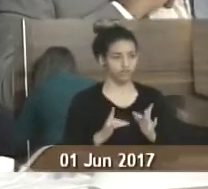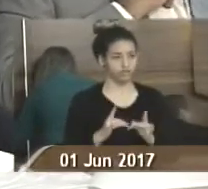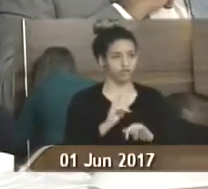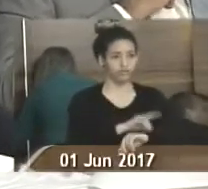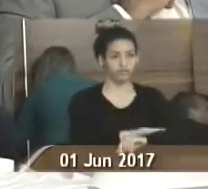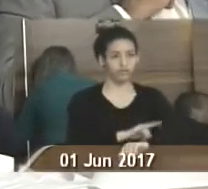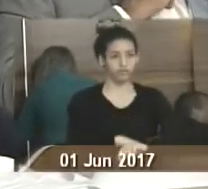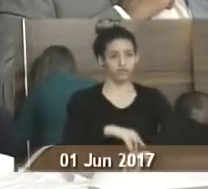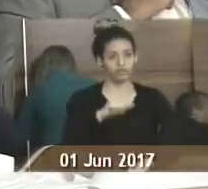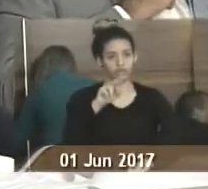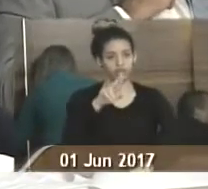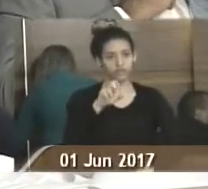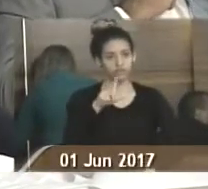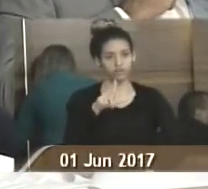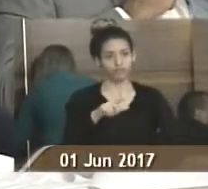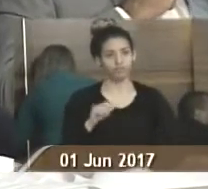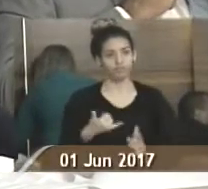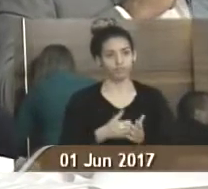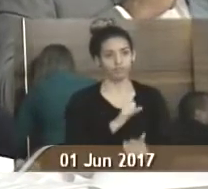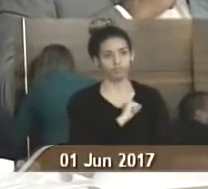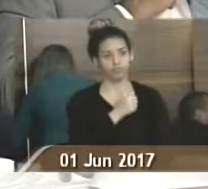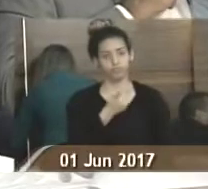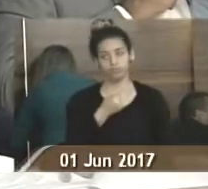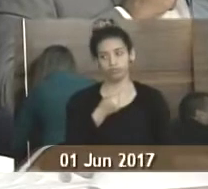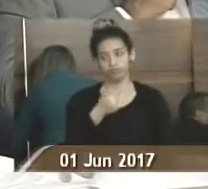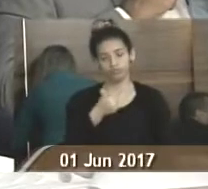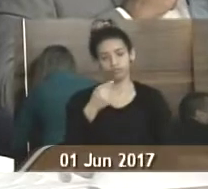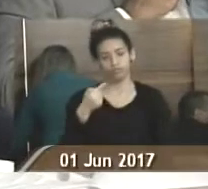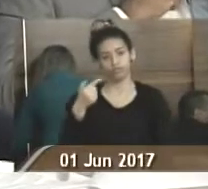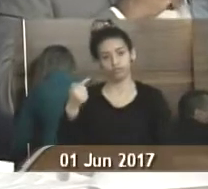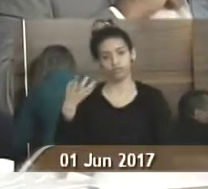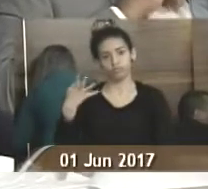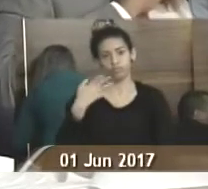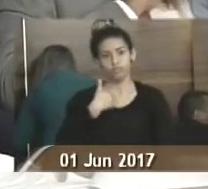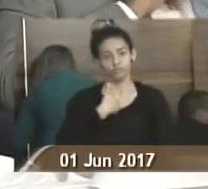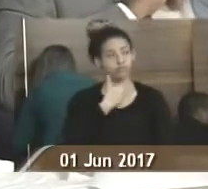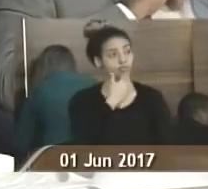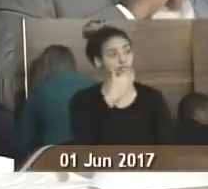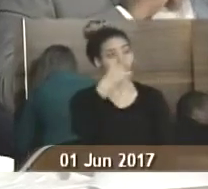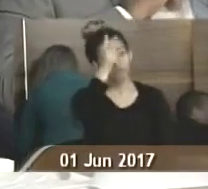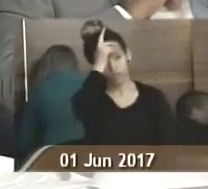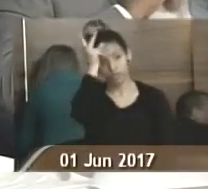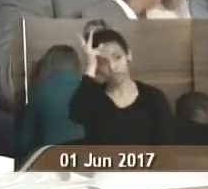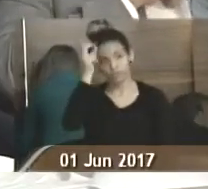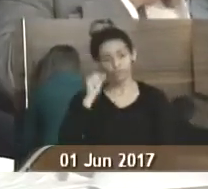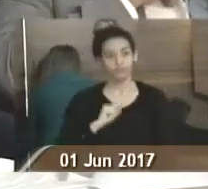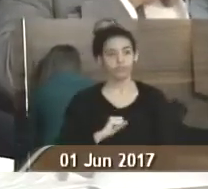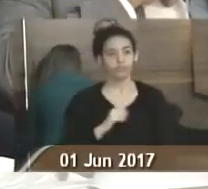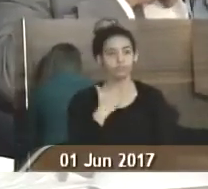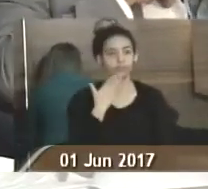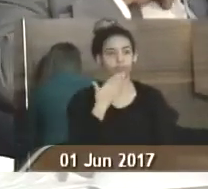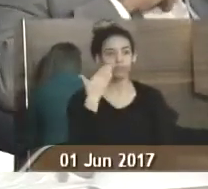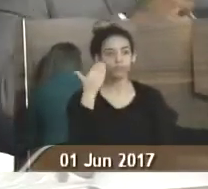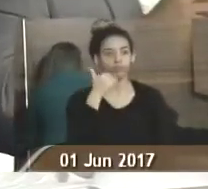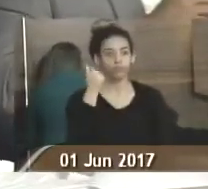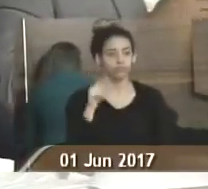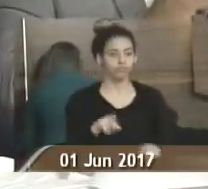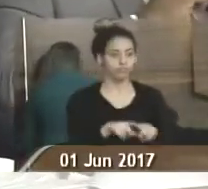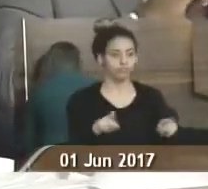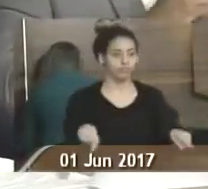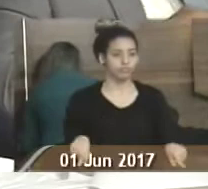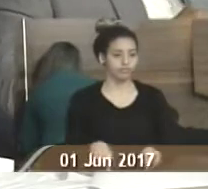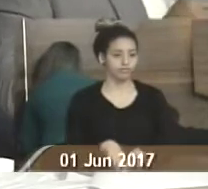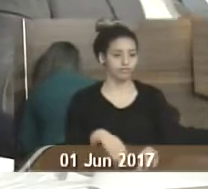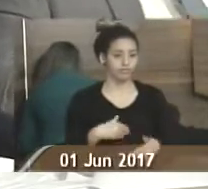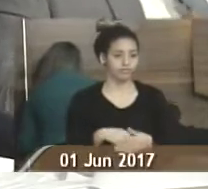Areal. Indicação 1754, de 2017. Marquinho Coelho, indicando ao prefeito municipal a melhoria do campo de futebol